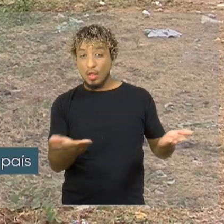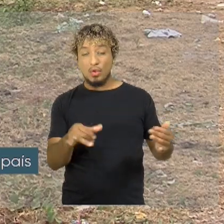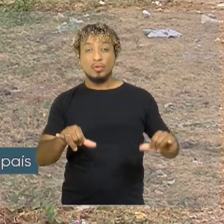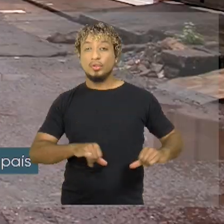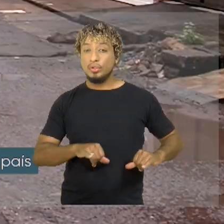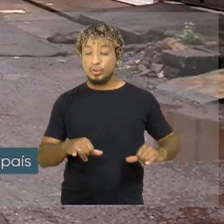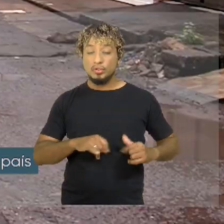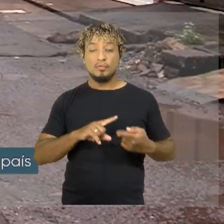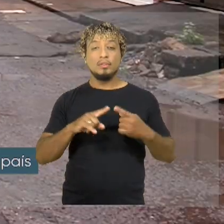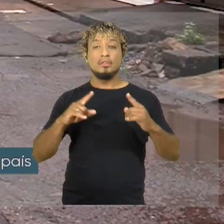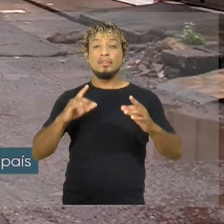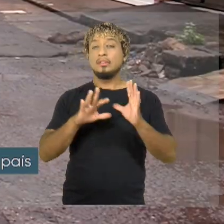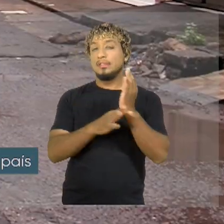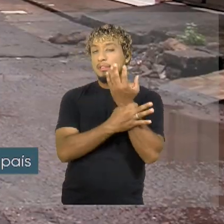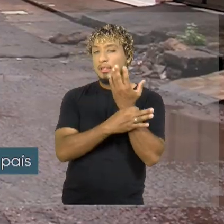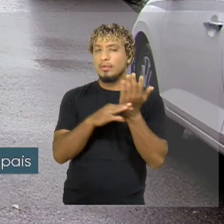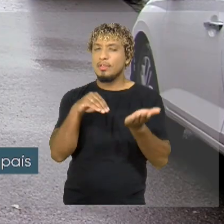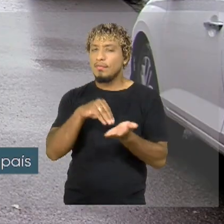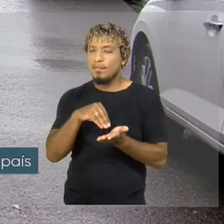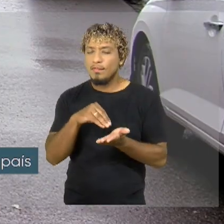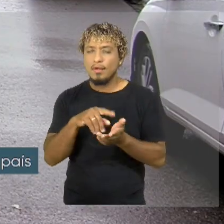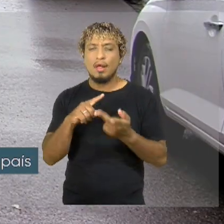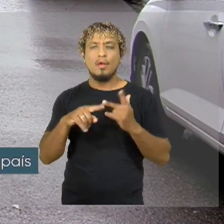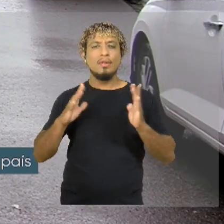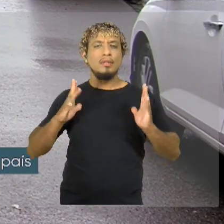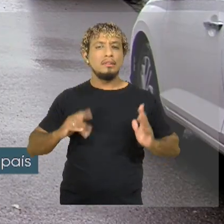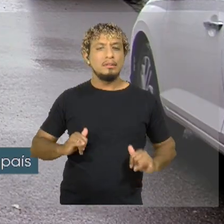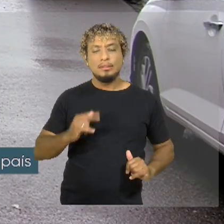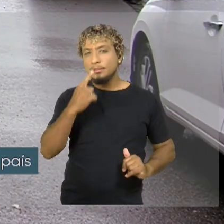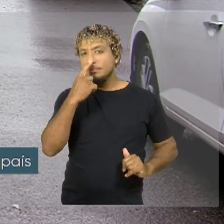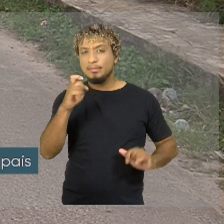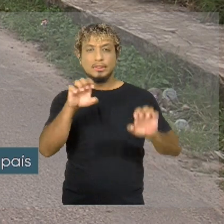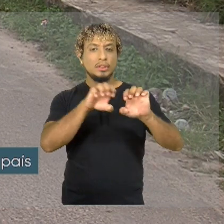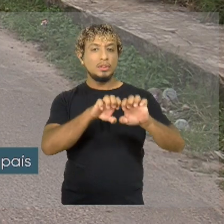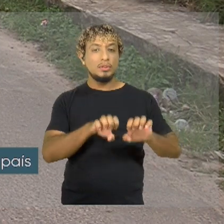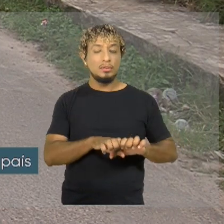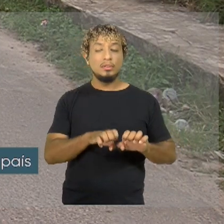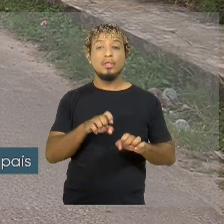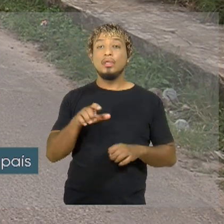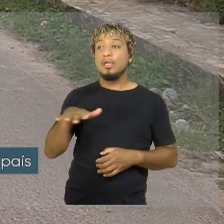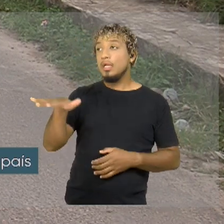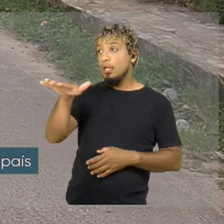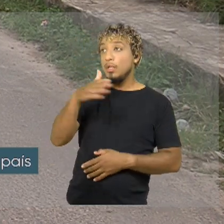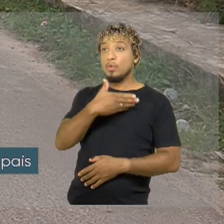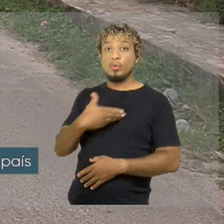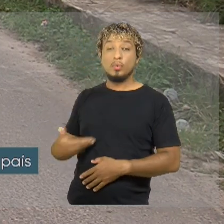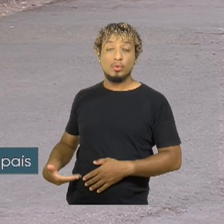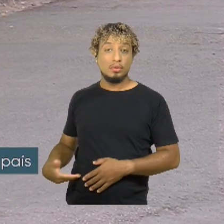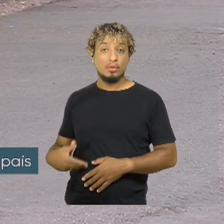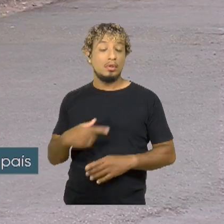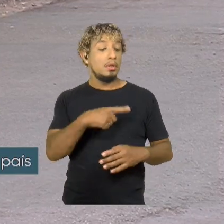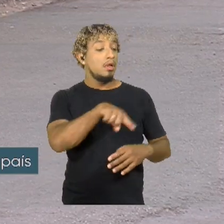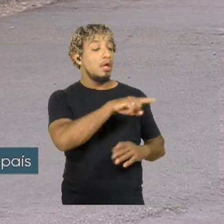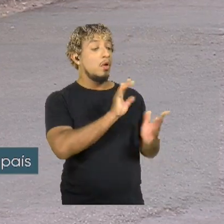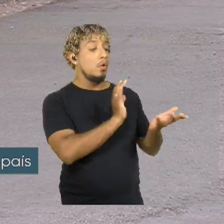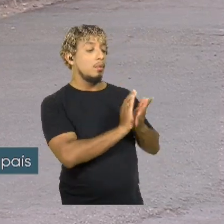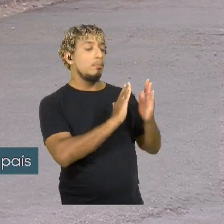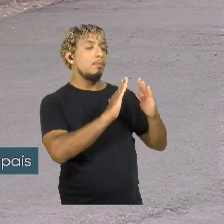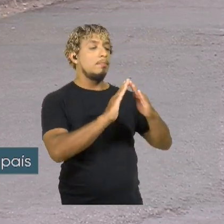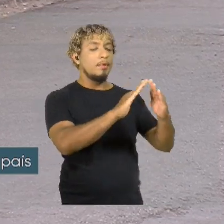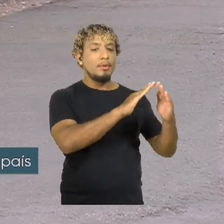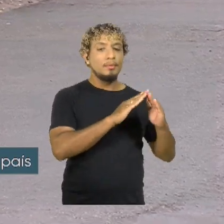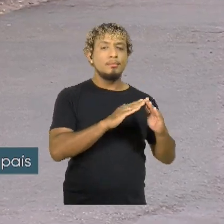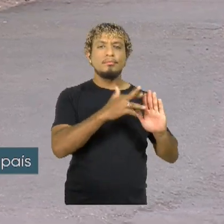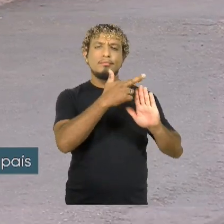saneamento básico e infraestrutura. Na ausência do Estado, quem mora nesses lugares precisou criar mecanismos